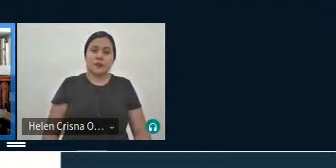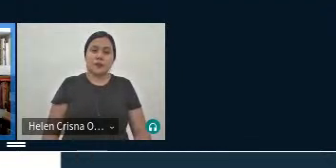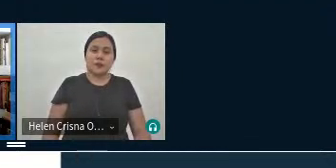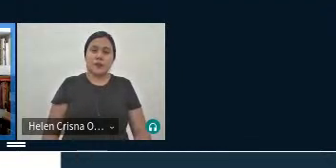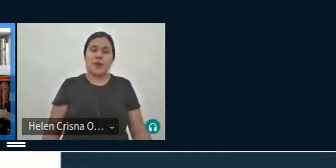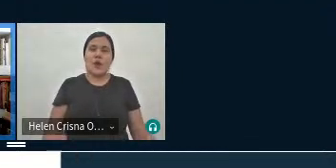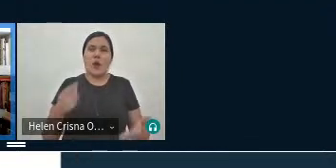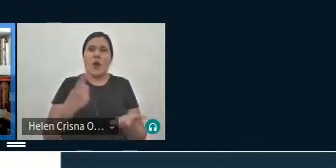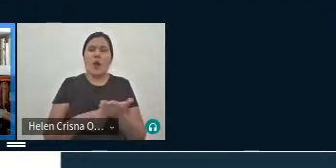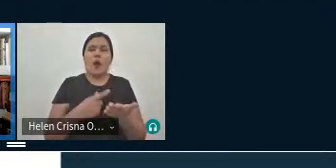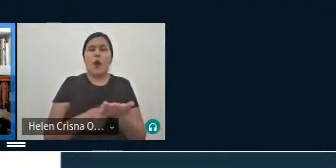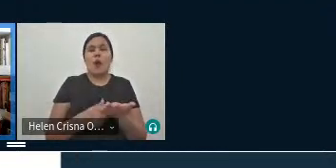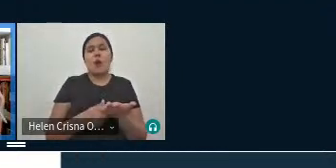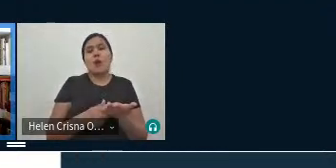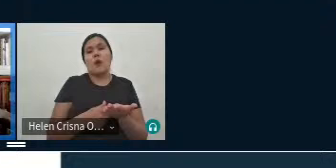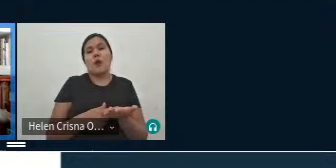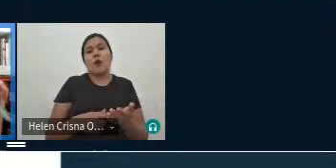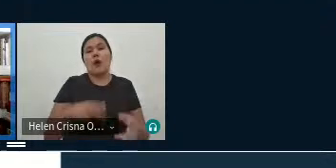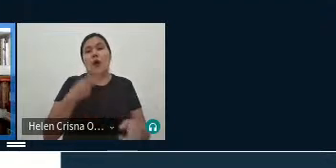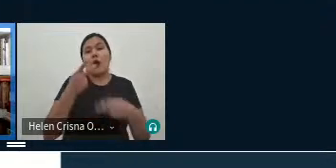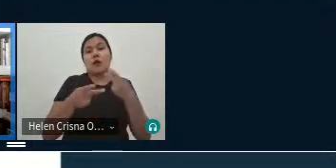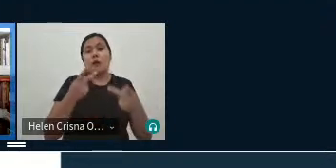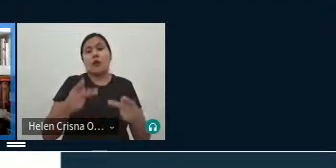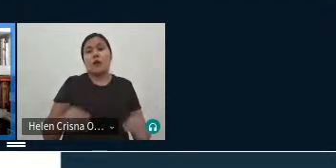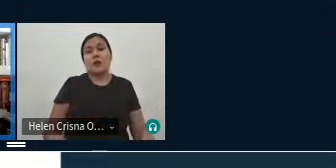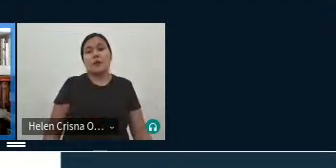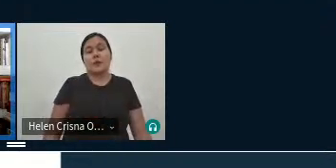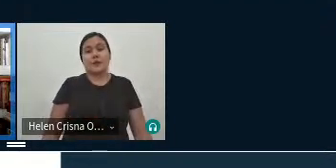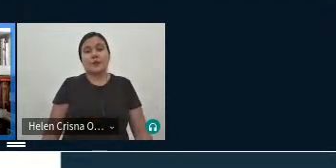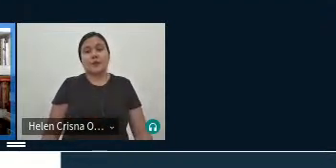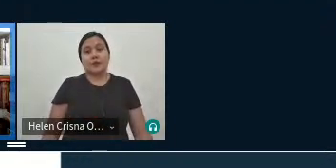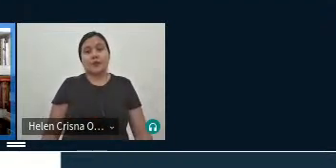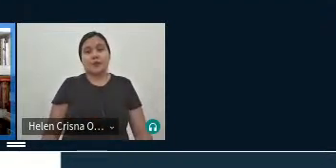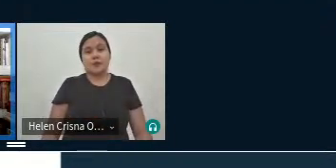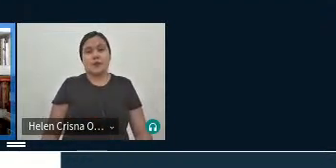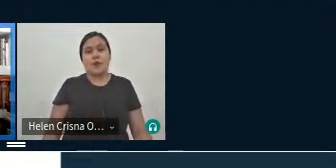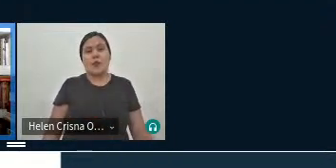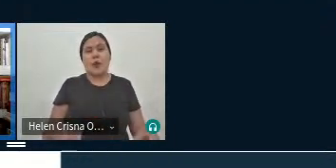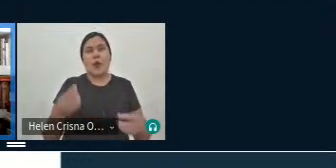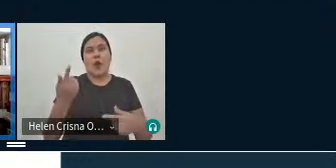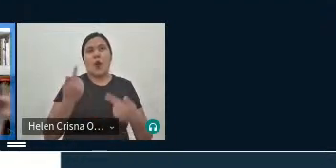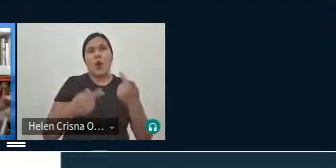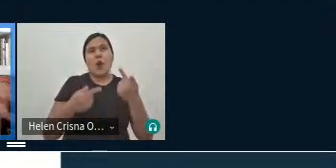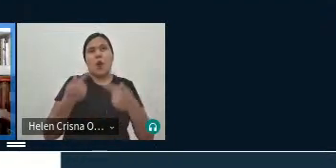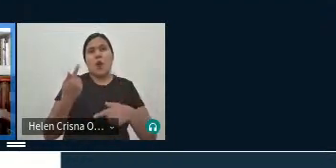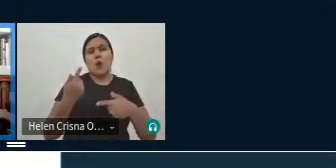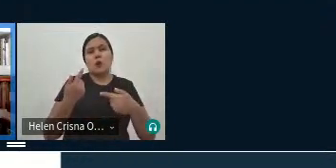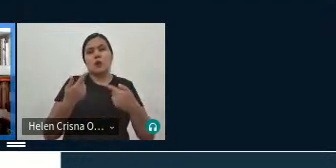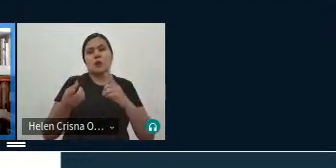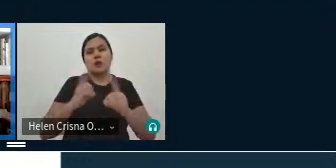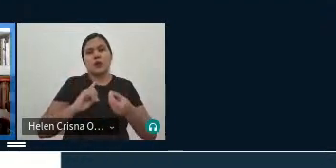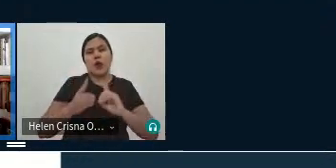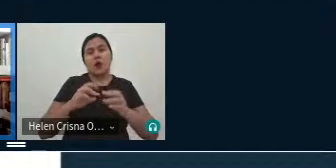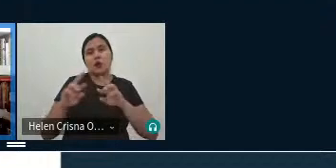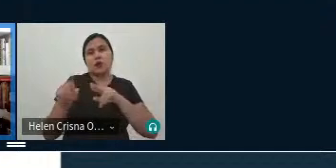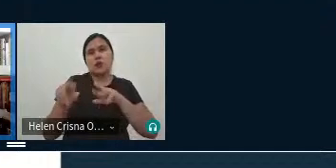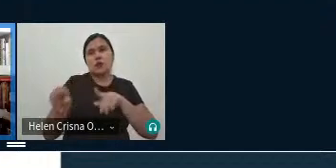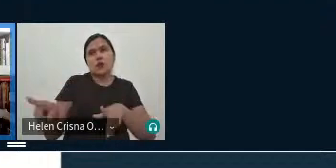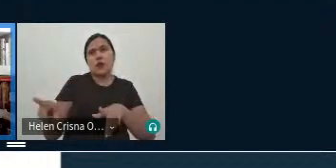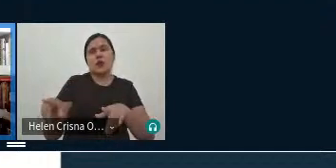proponho aqui a falar a tecer um diálogo também diferente dos demais